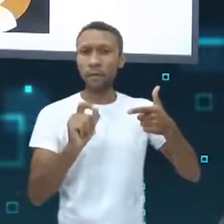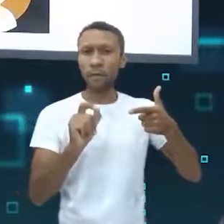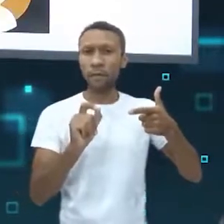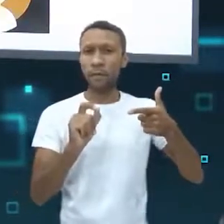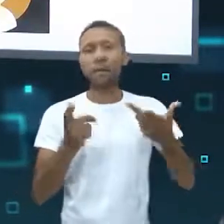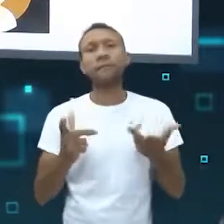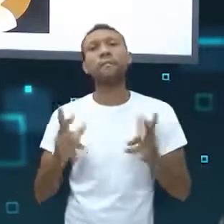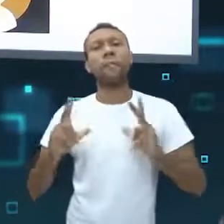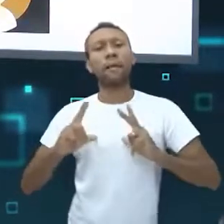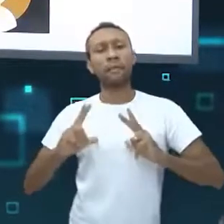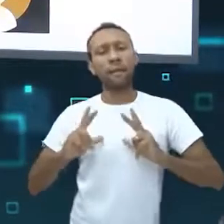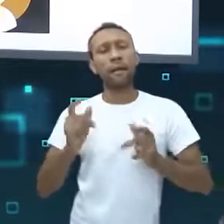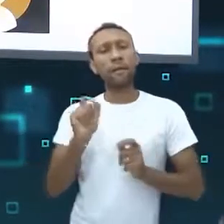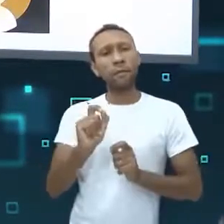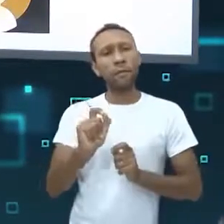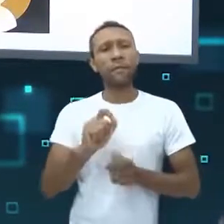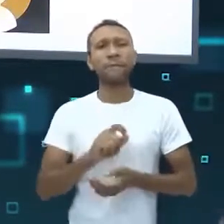pessoal.